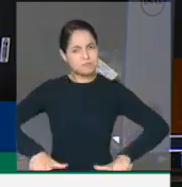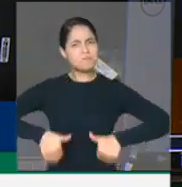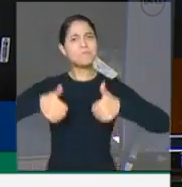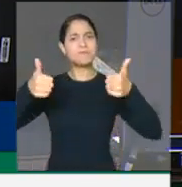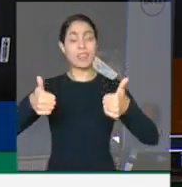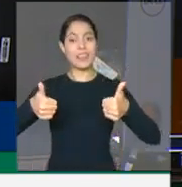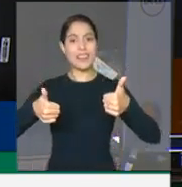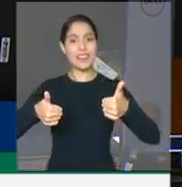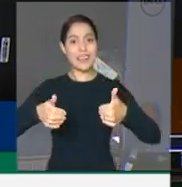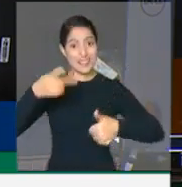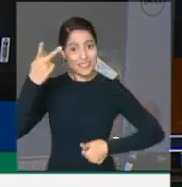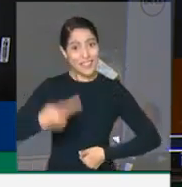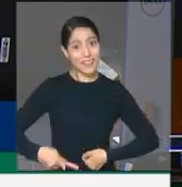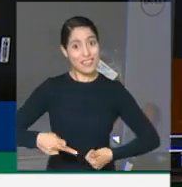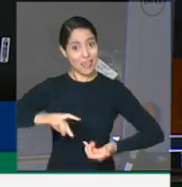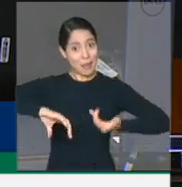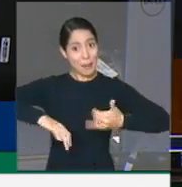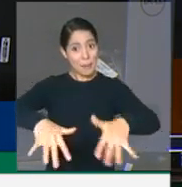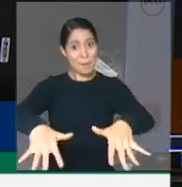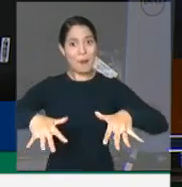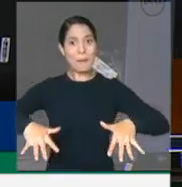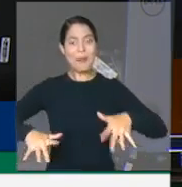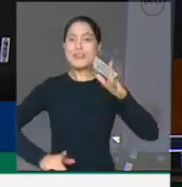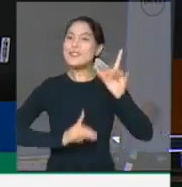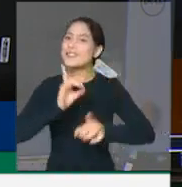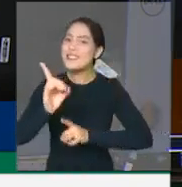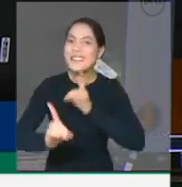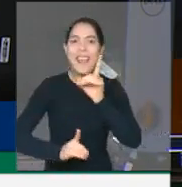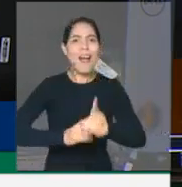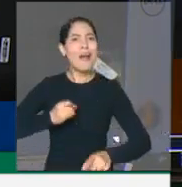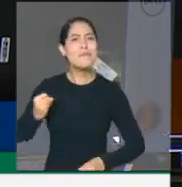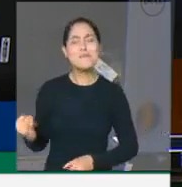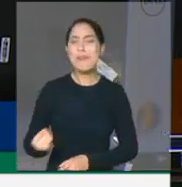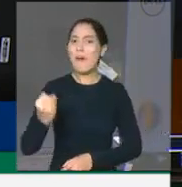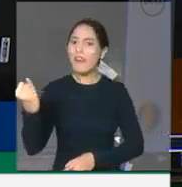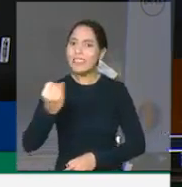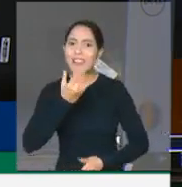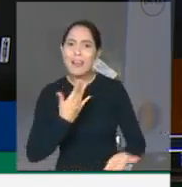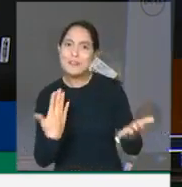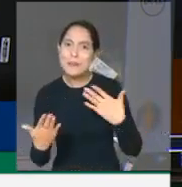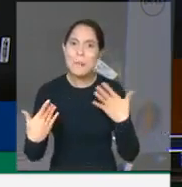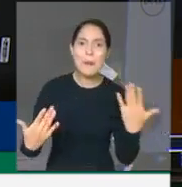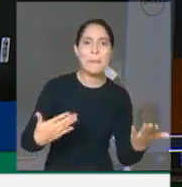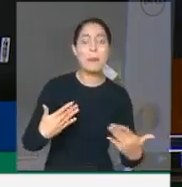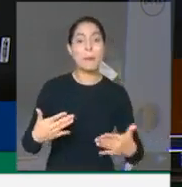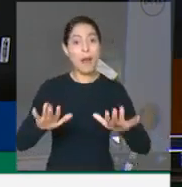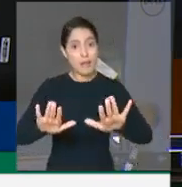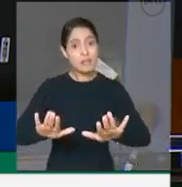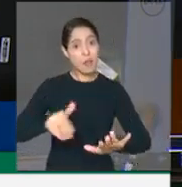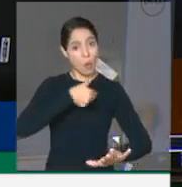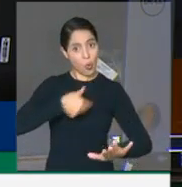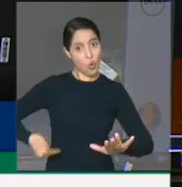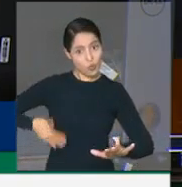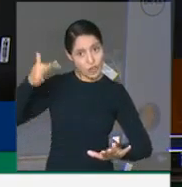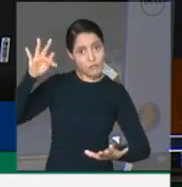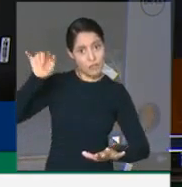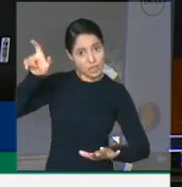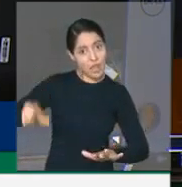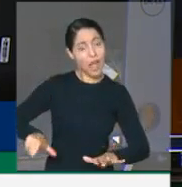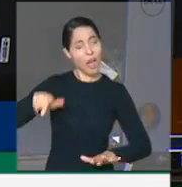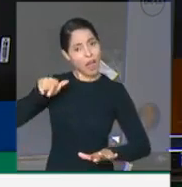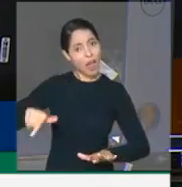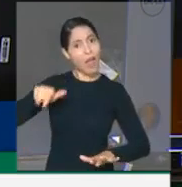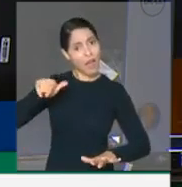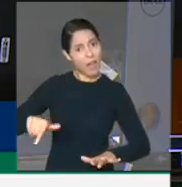Parlamento. Por isso, vejo com naturalidade o esforço do governo federal para apriar sua base política. Ao invés de